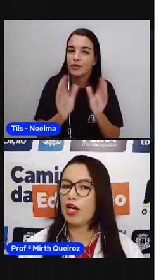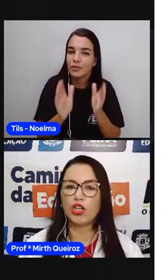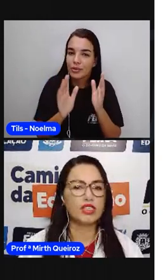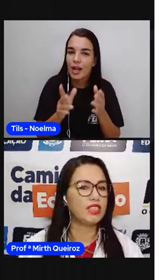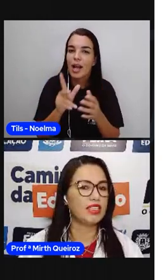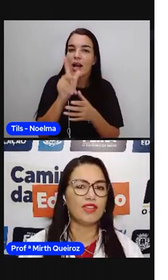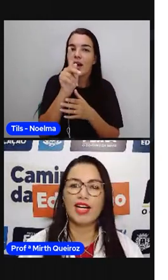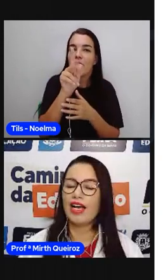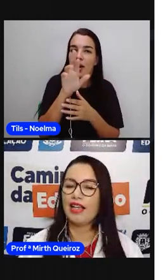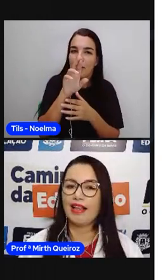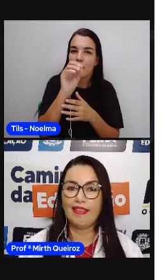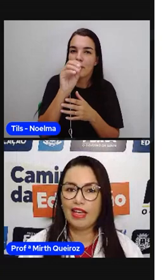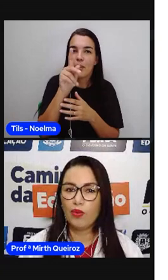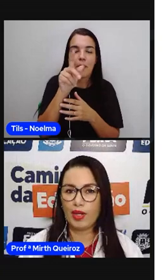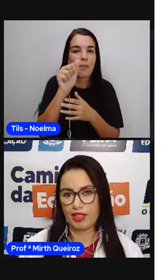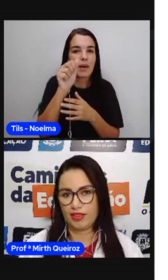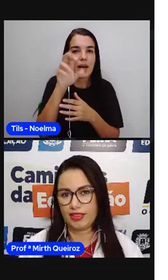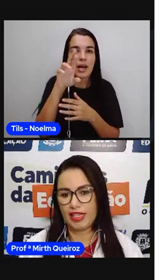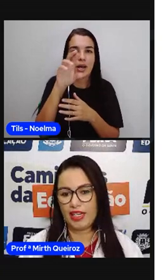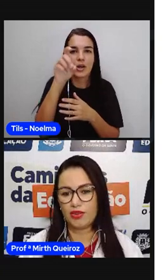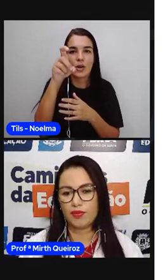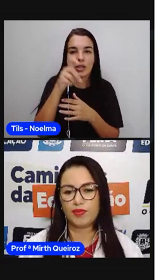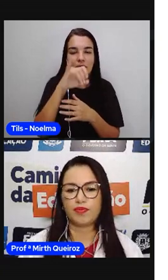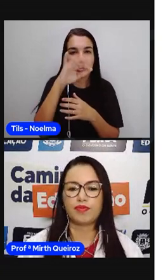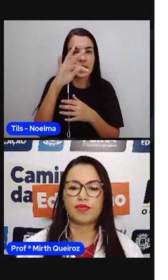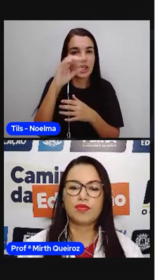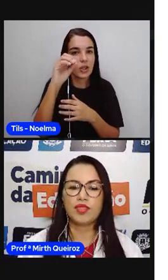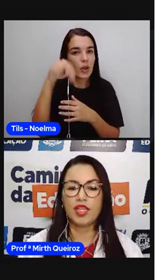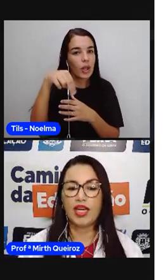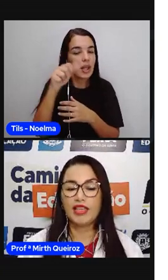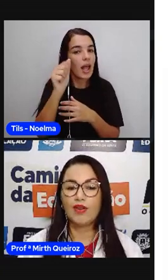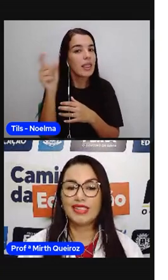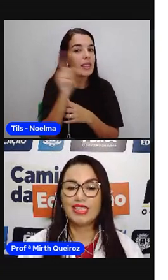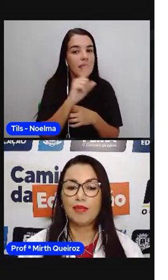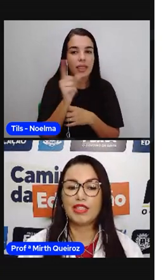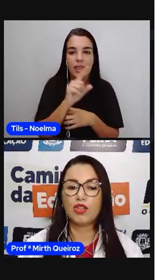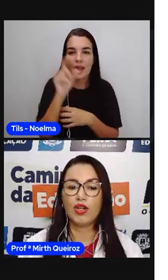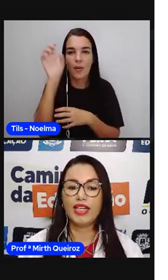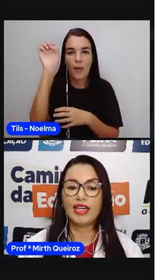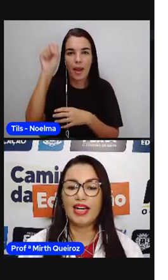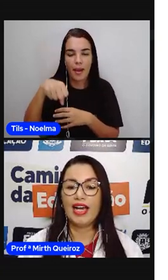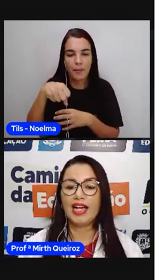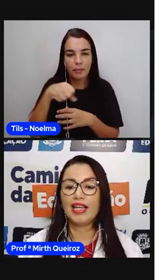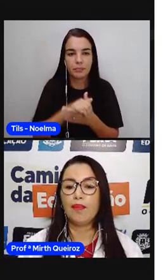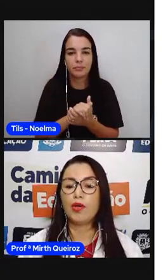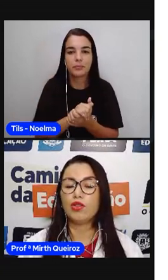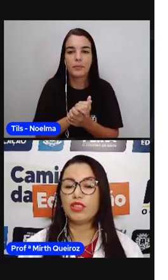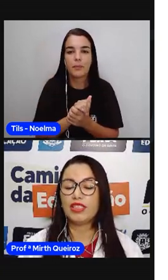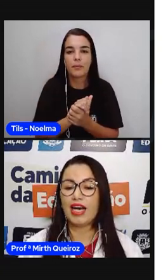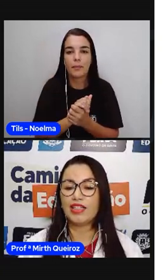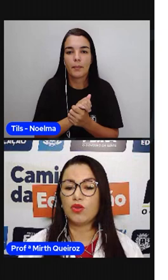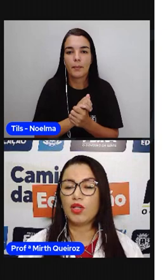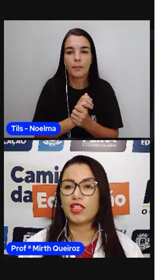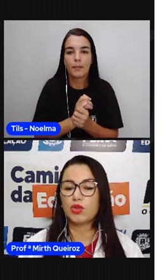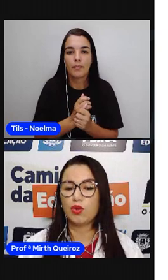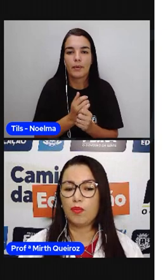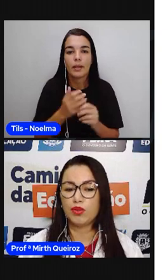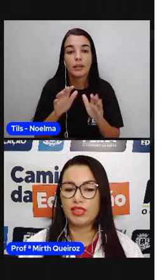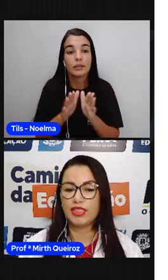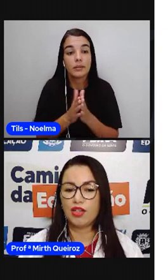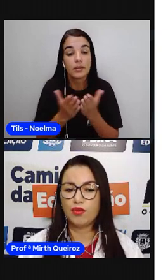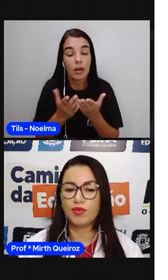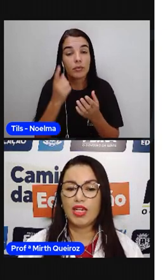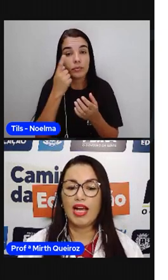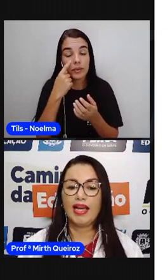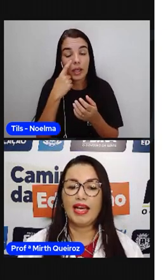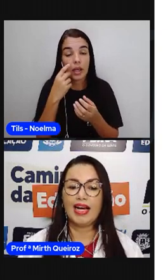proparoxítona, ela não é. Certo? Então, a sílaba tônica, ela é pronunciada com a da sua